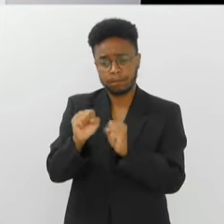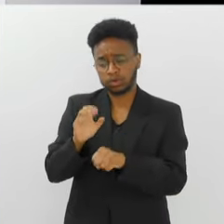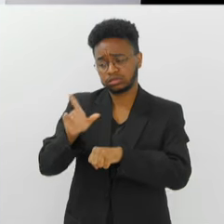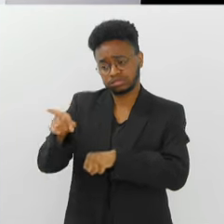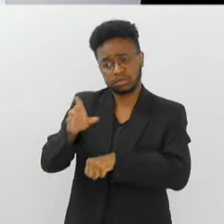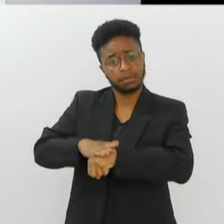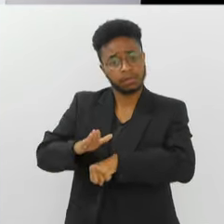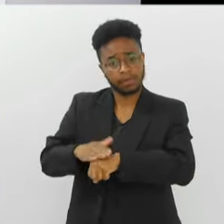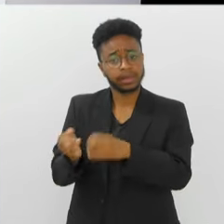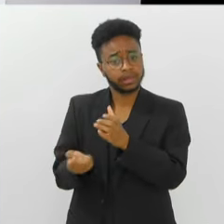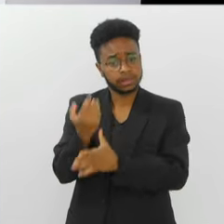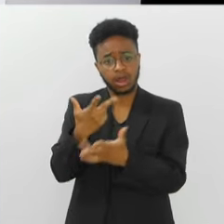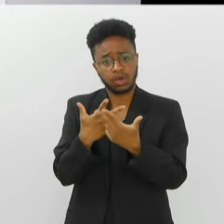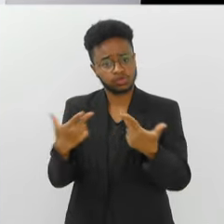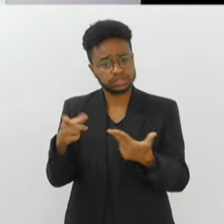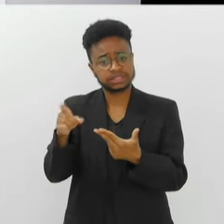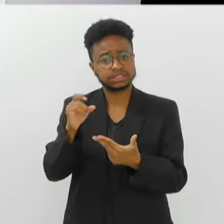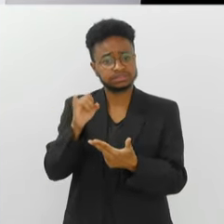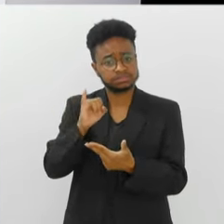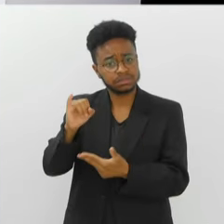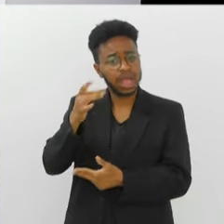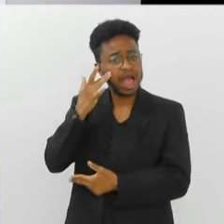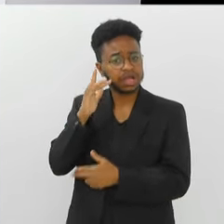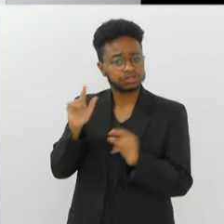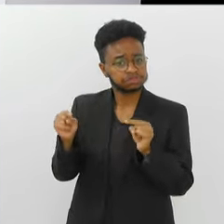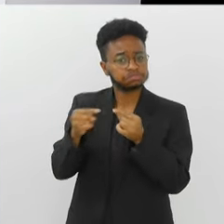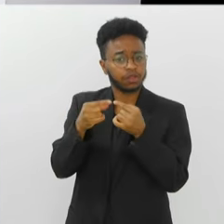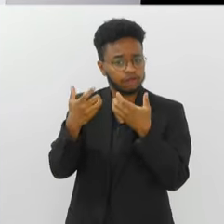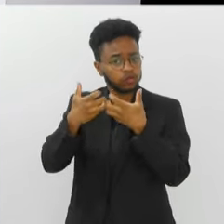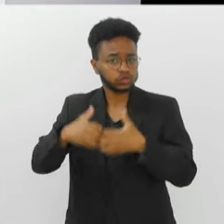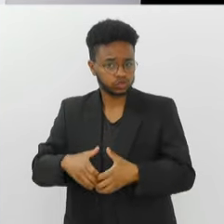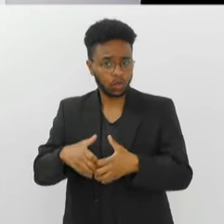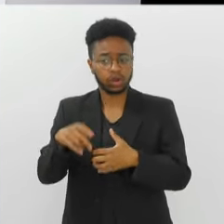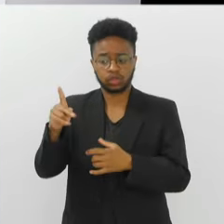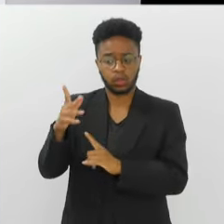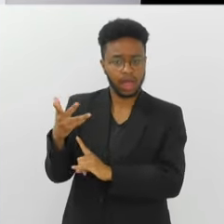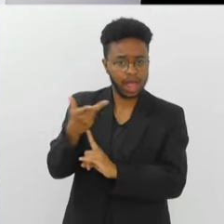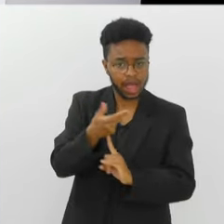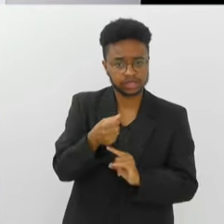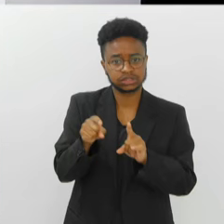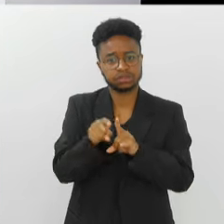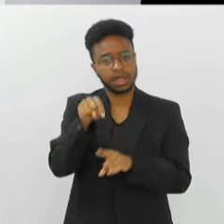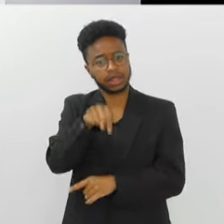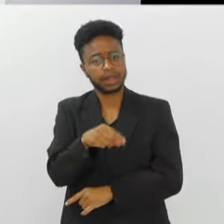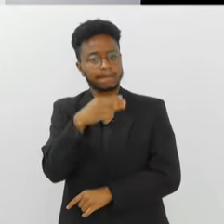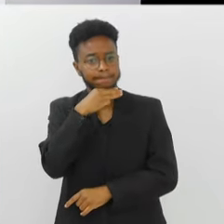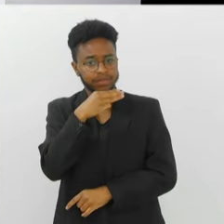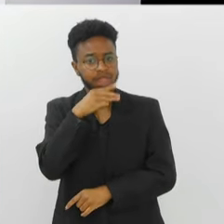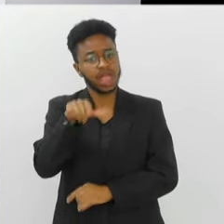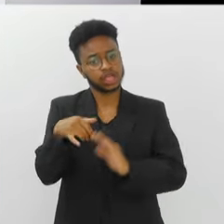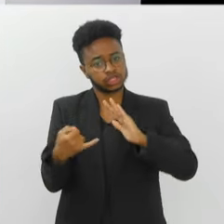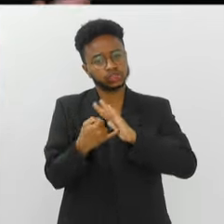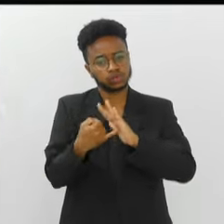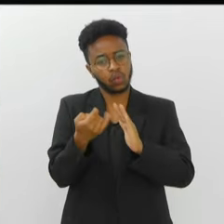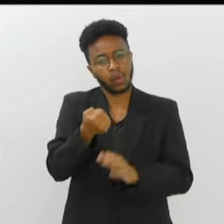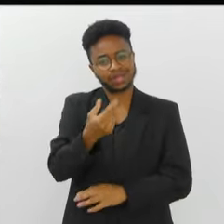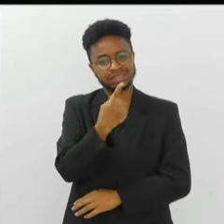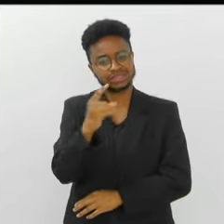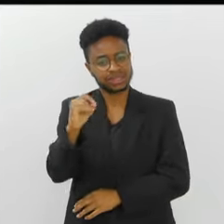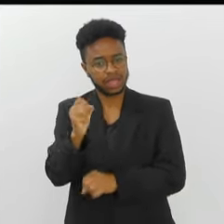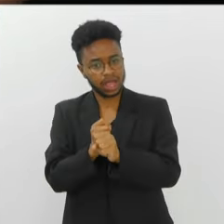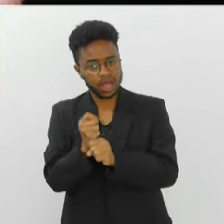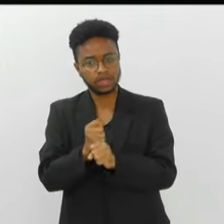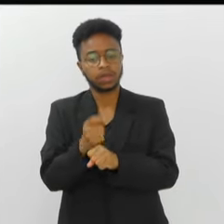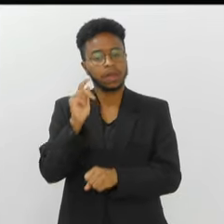desenvolve algo que você acha que funciona para você como artista, para a Mangueira como uma instituição quase